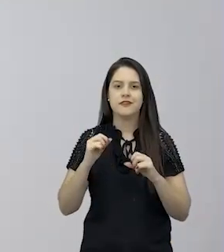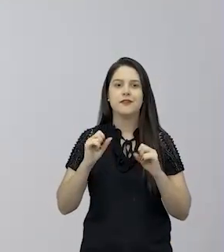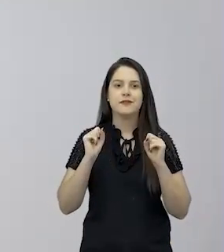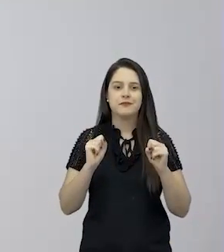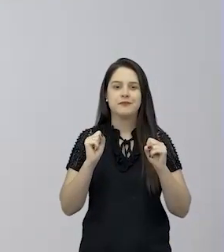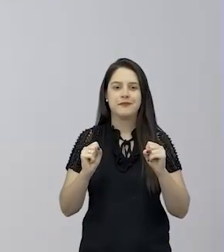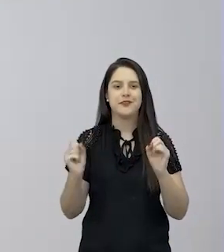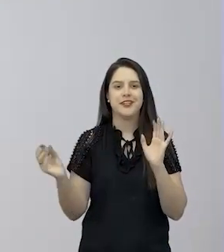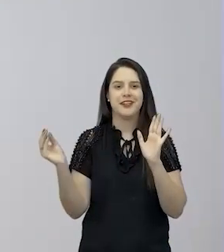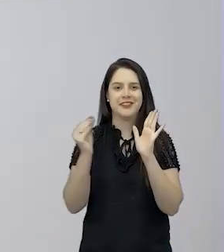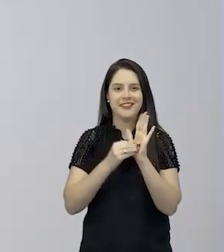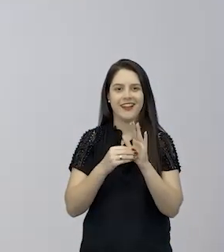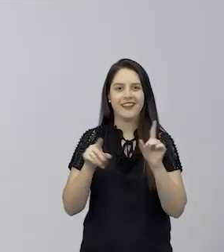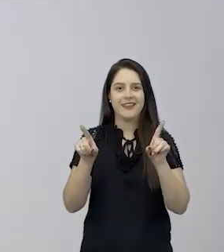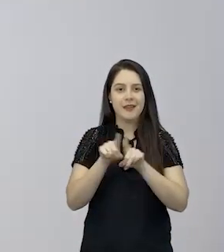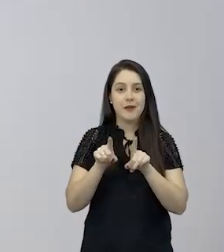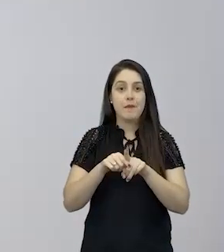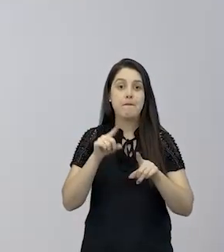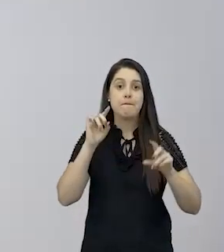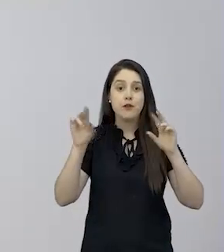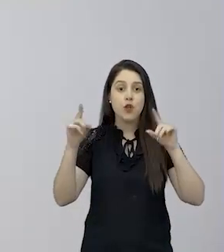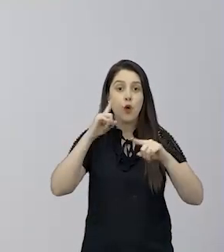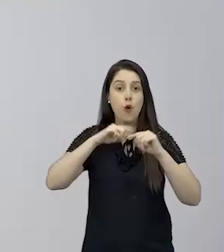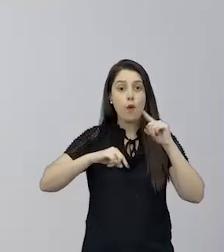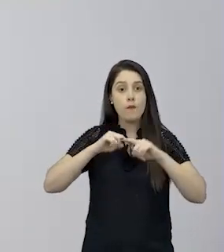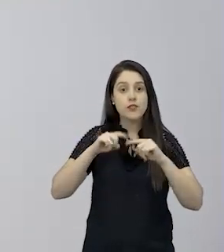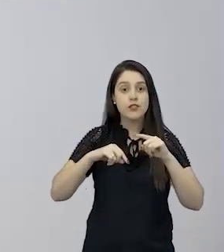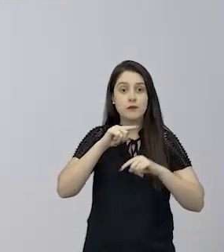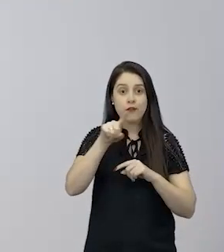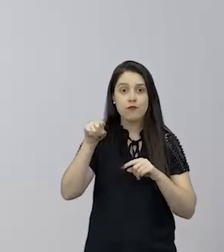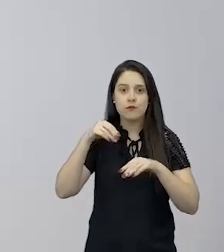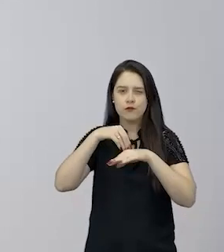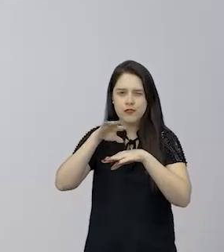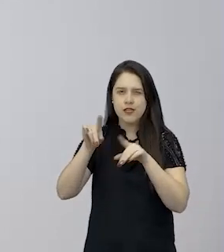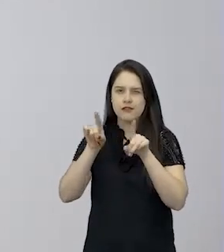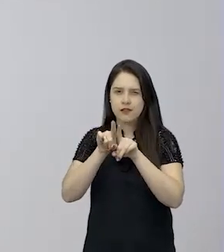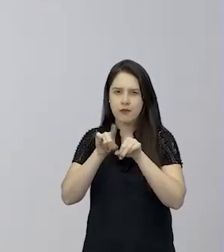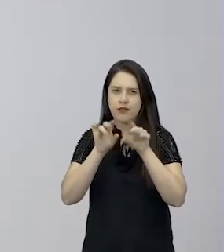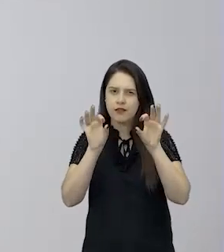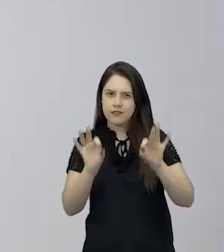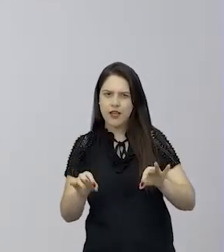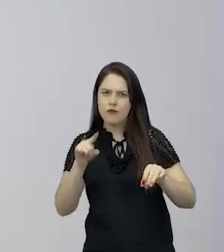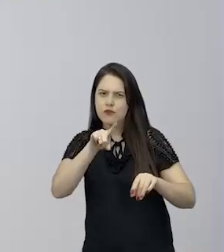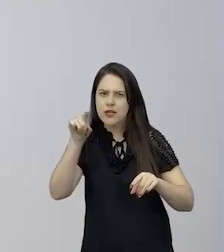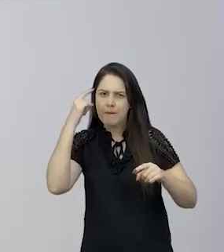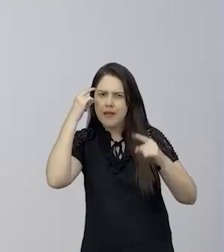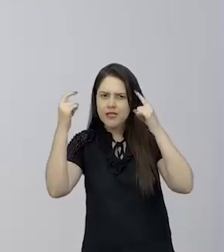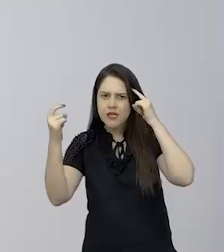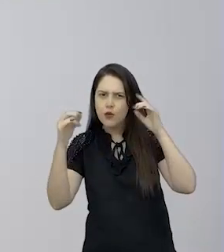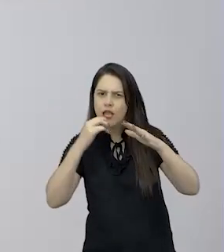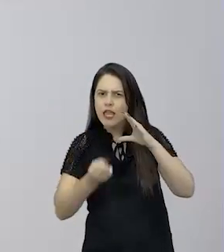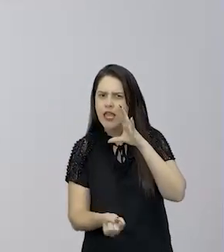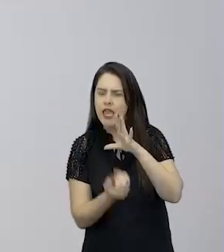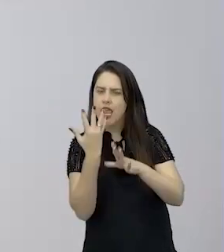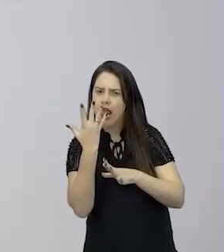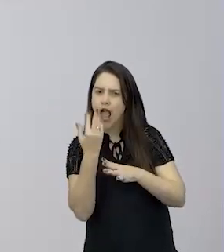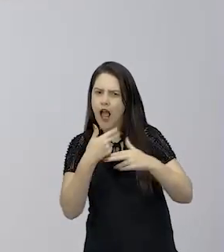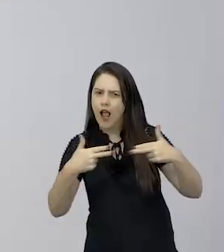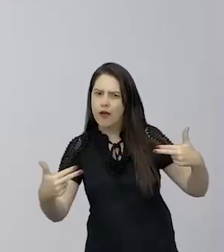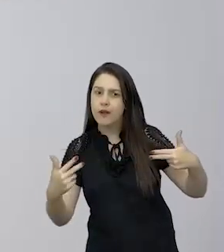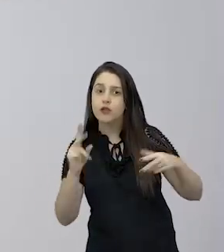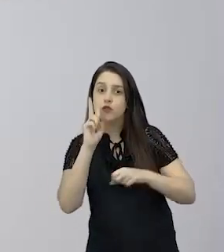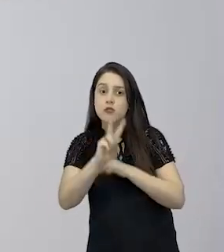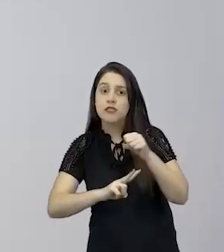pode levantar também e pode também ser objeto de estudo para você, tá certo? Você que está pensando em criar um protótipo para a construção